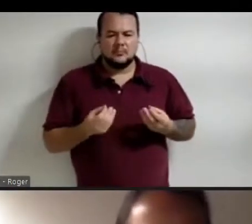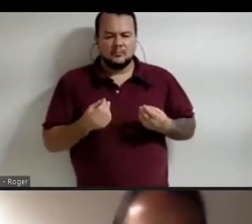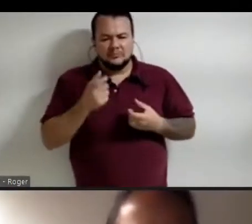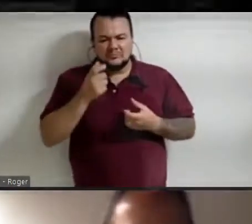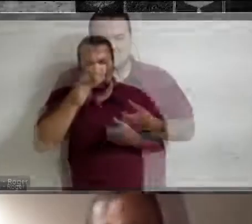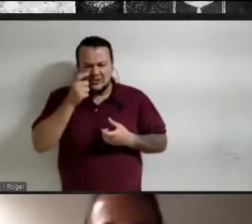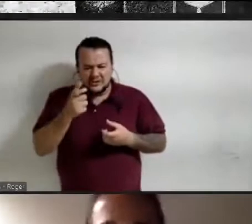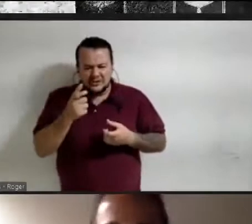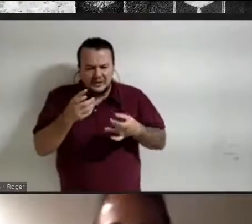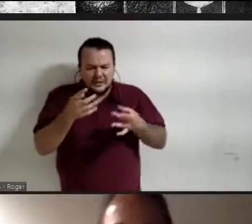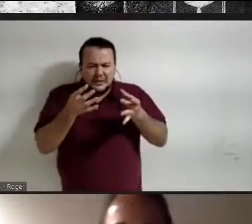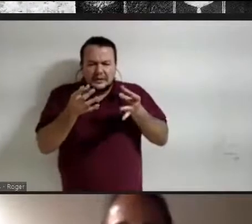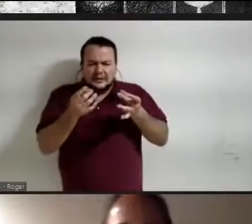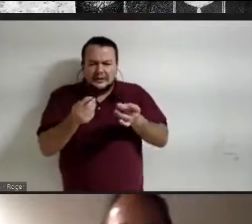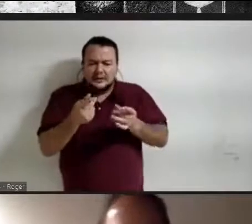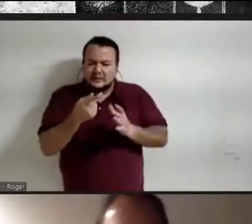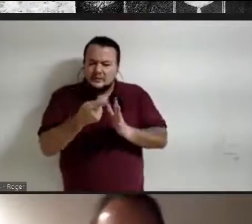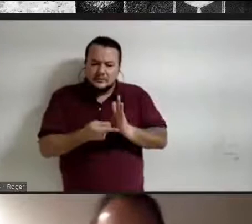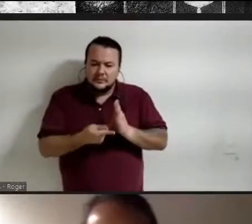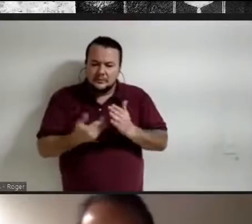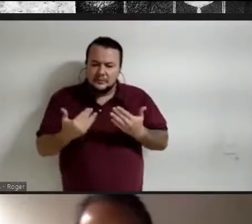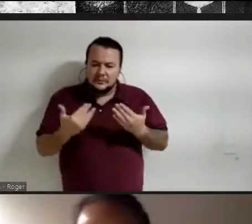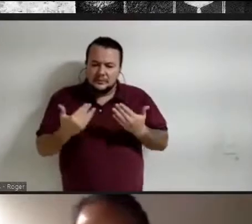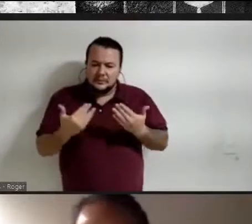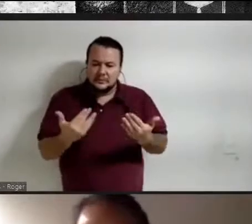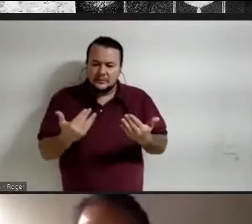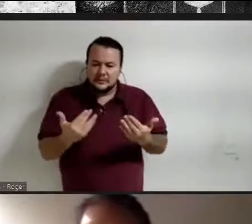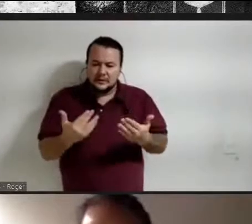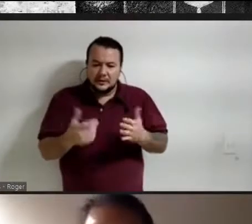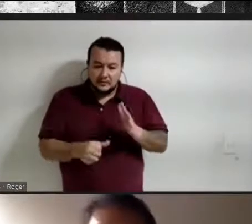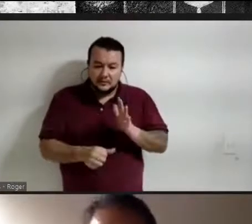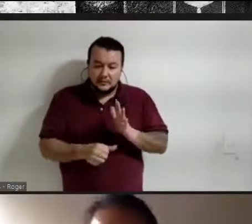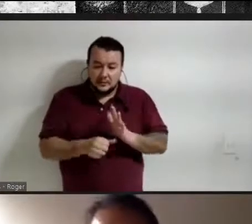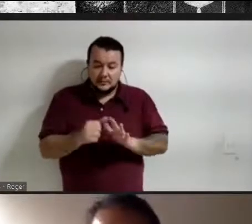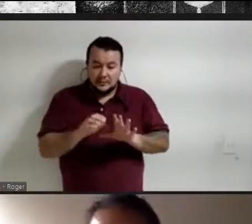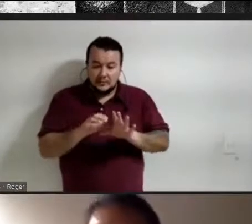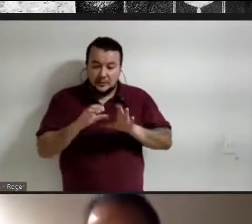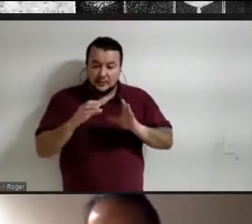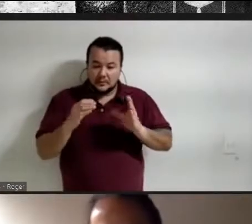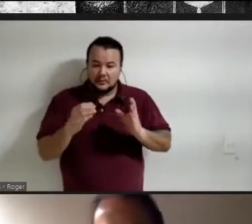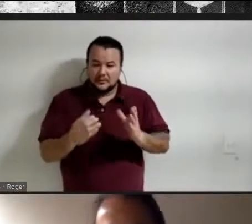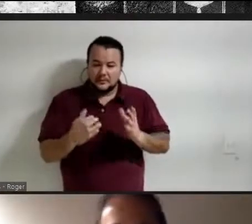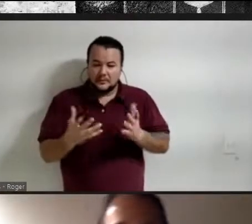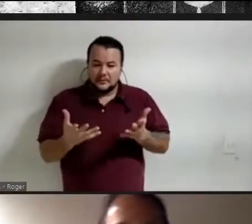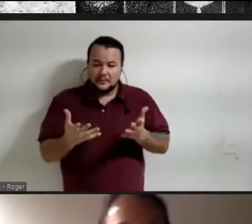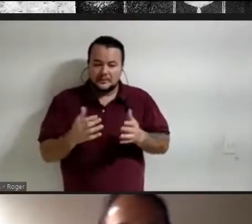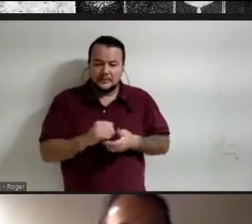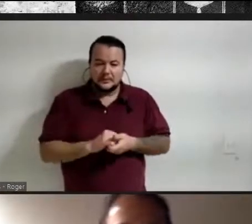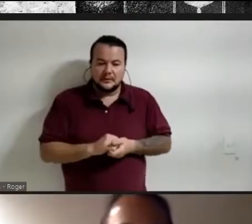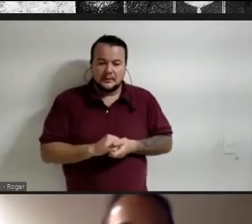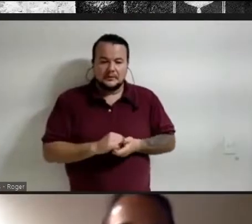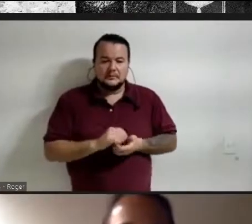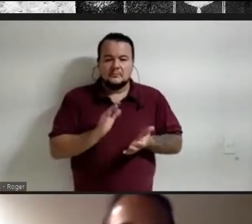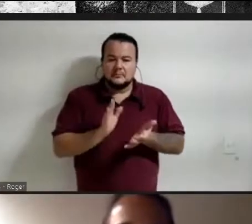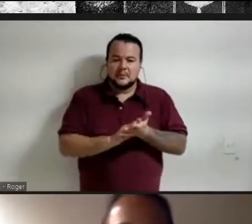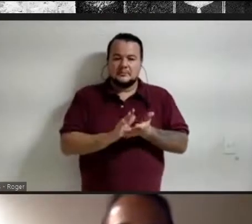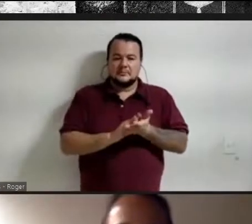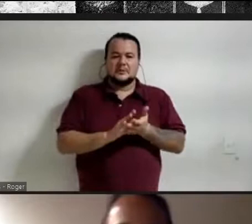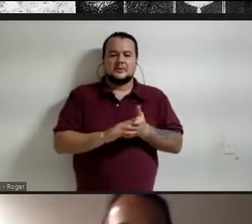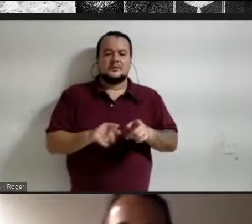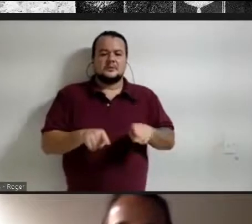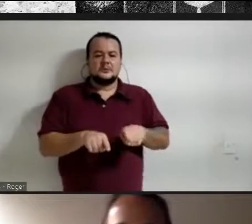delicadeza dos projetos apresentados na primeira conferência parabenizo também a